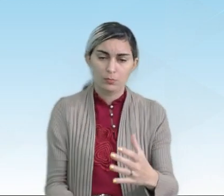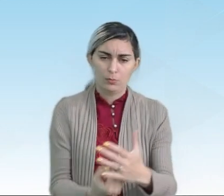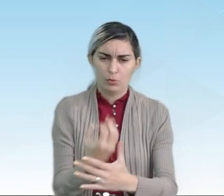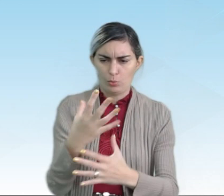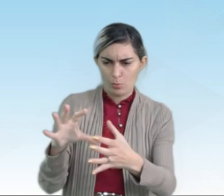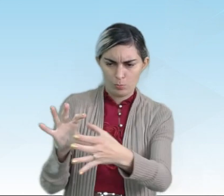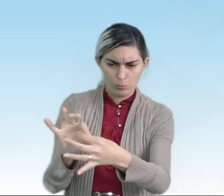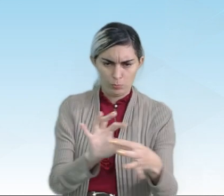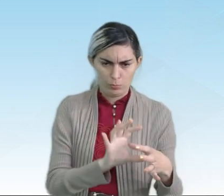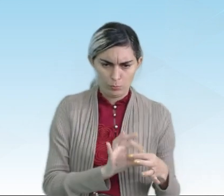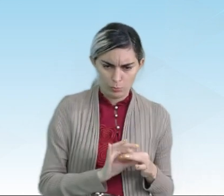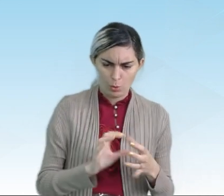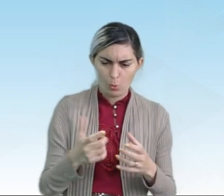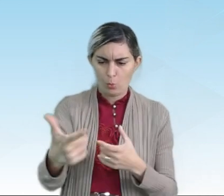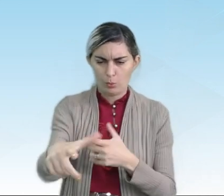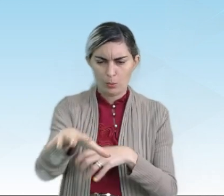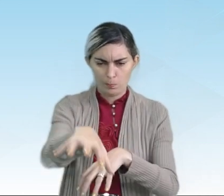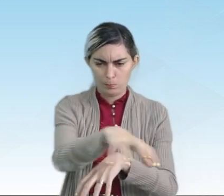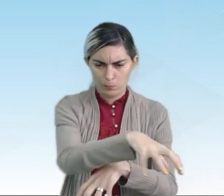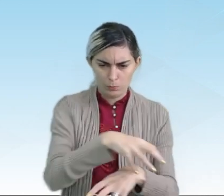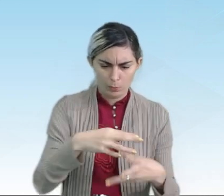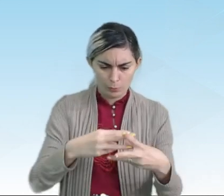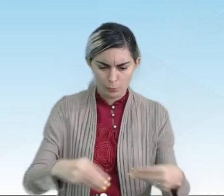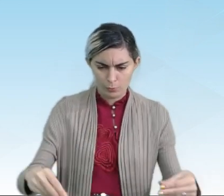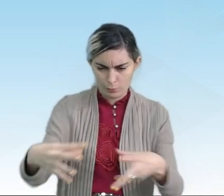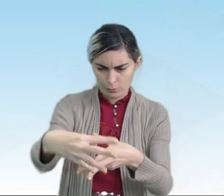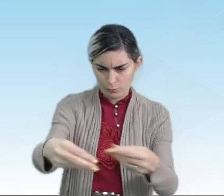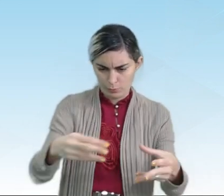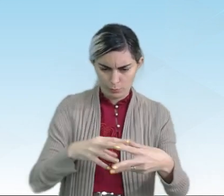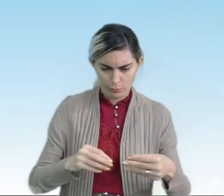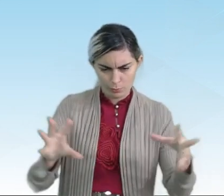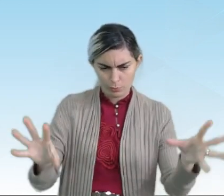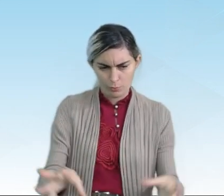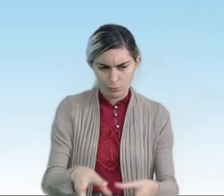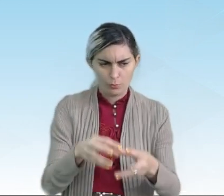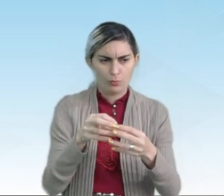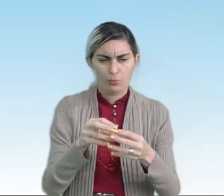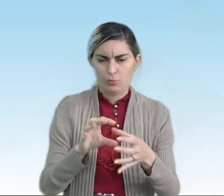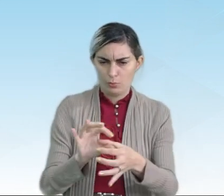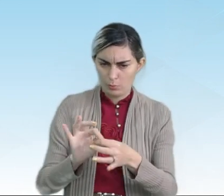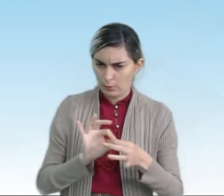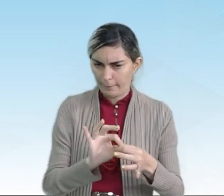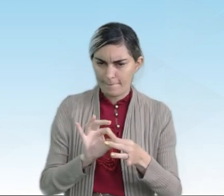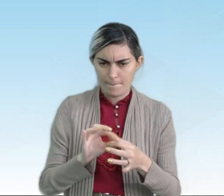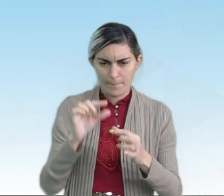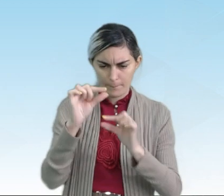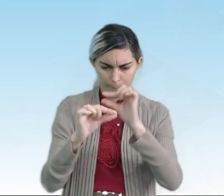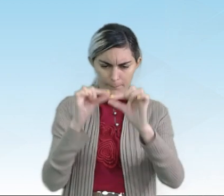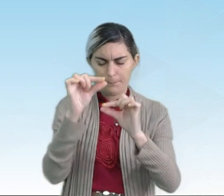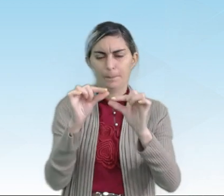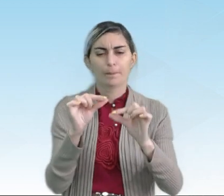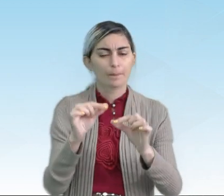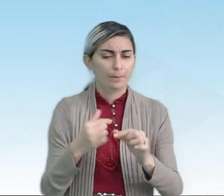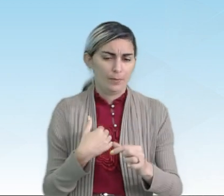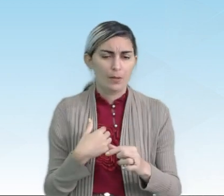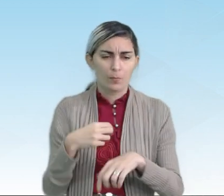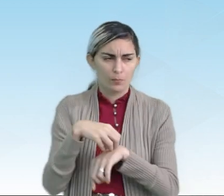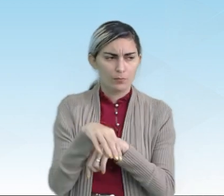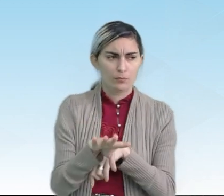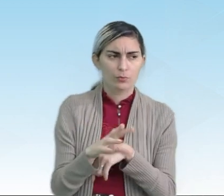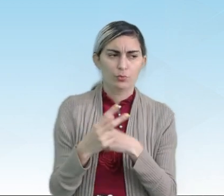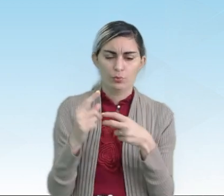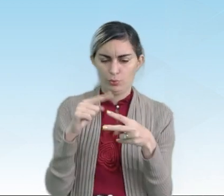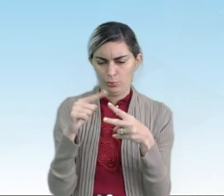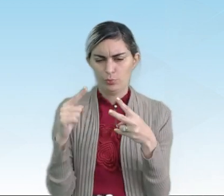junção de inúmeros sedimentos. No entanto, essa união de pequenas partículas manifesta-se